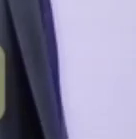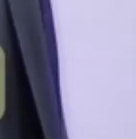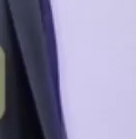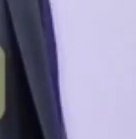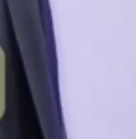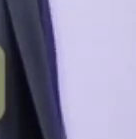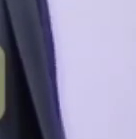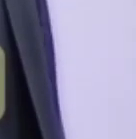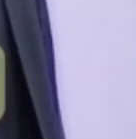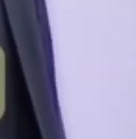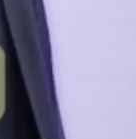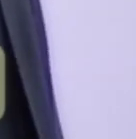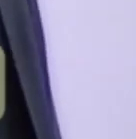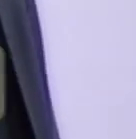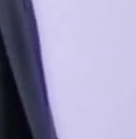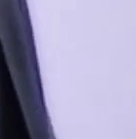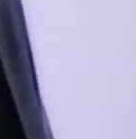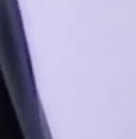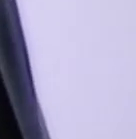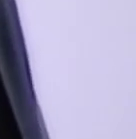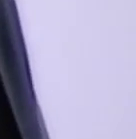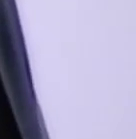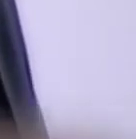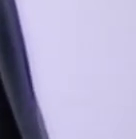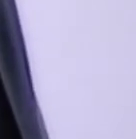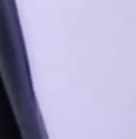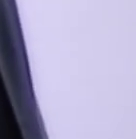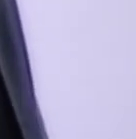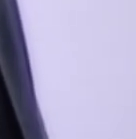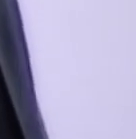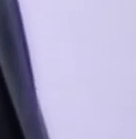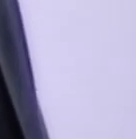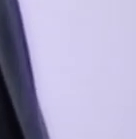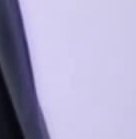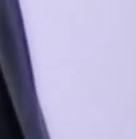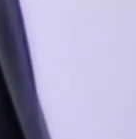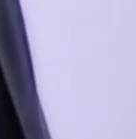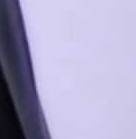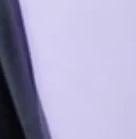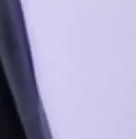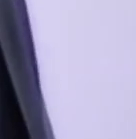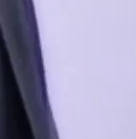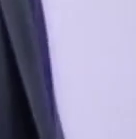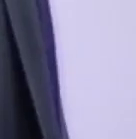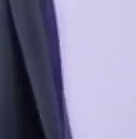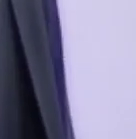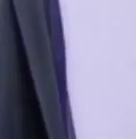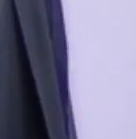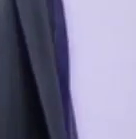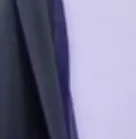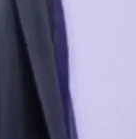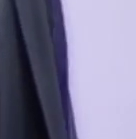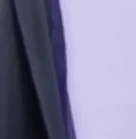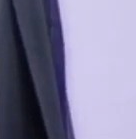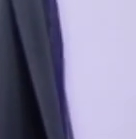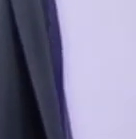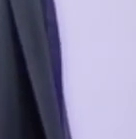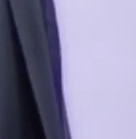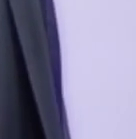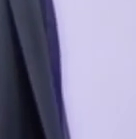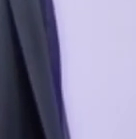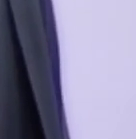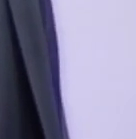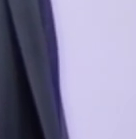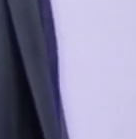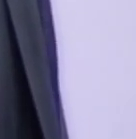assentada o chefe do Poder Judiciário, o meu par, o ministro Gilmar